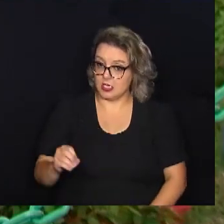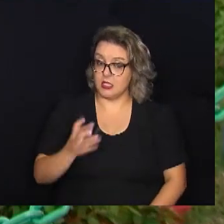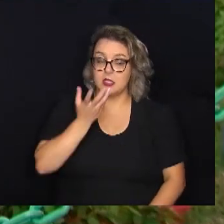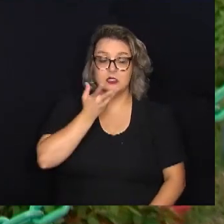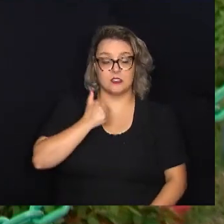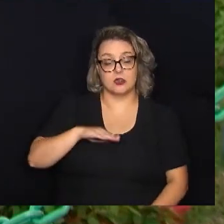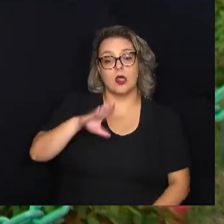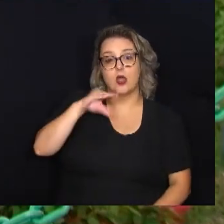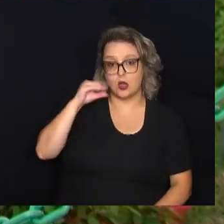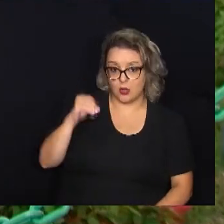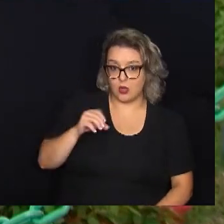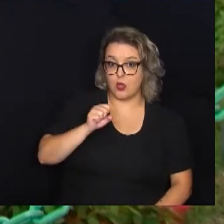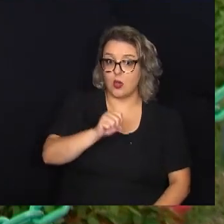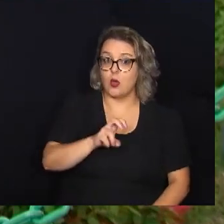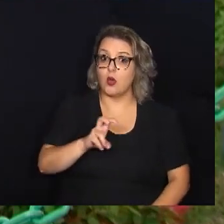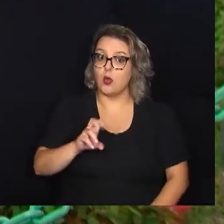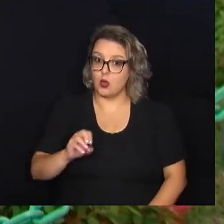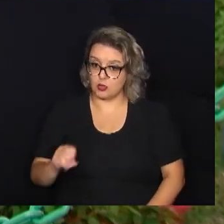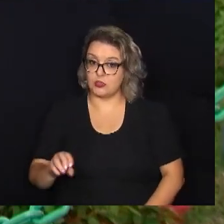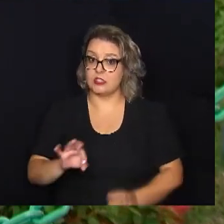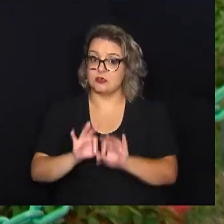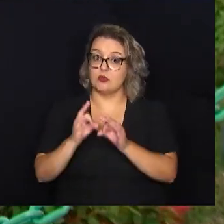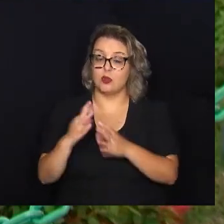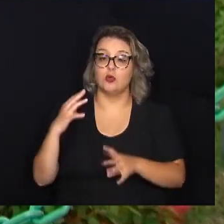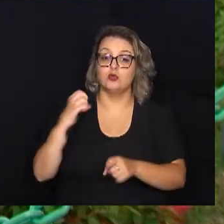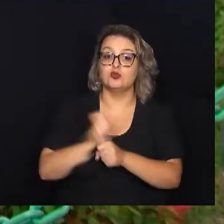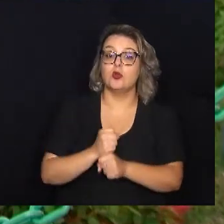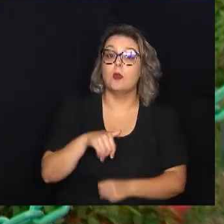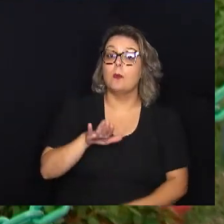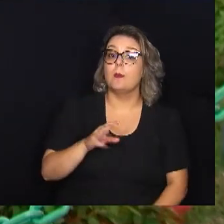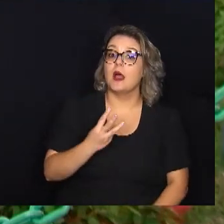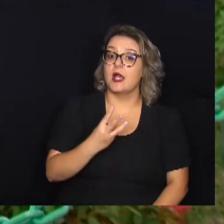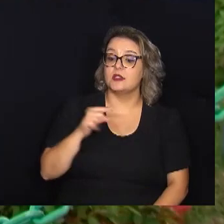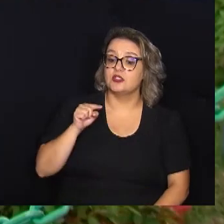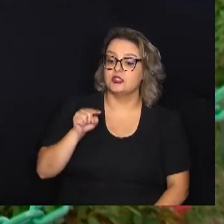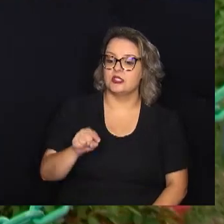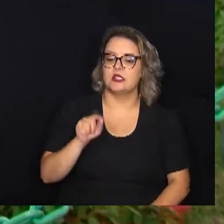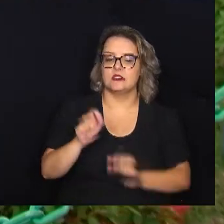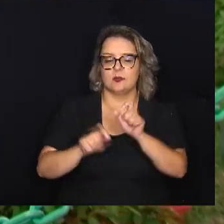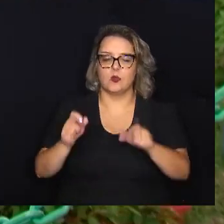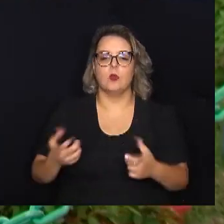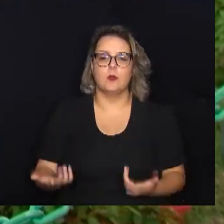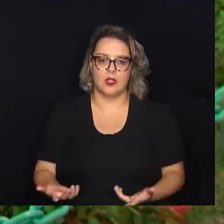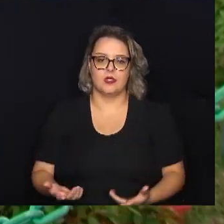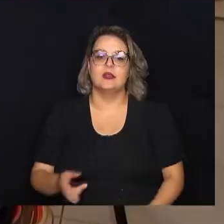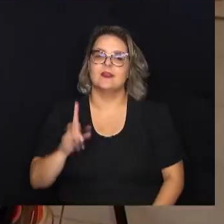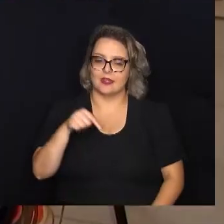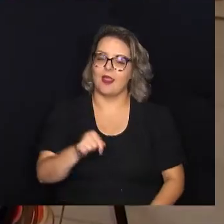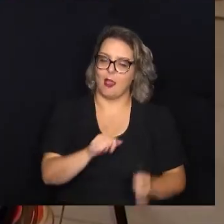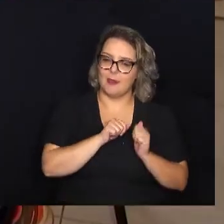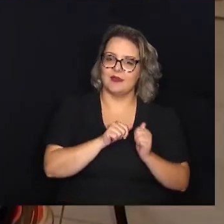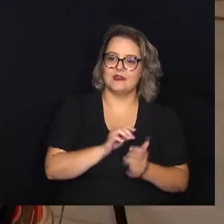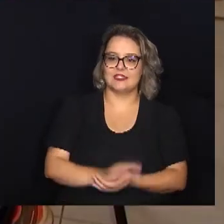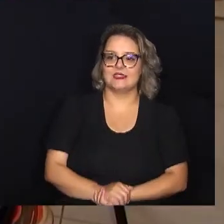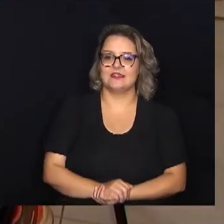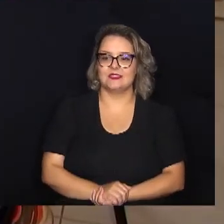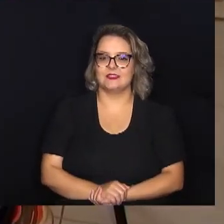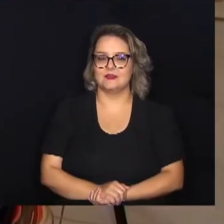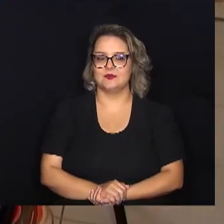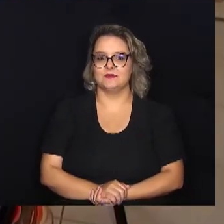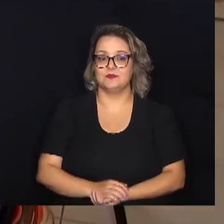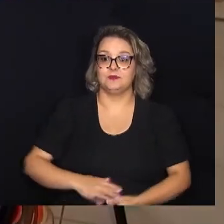adolescentes, 800 famílias, um total de mais de 3 mil pessoas que são beneficiadas. A estreita